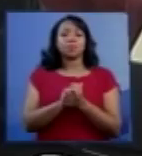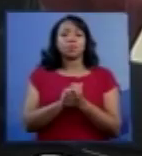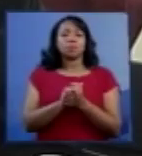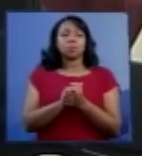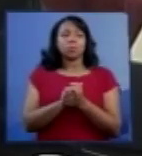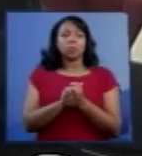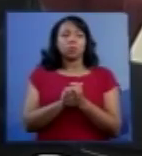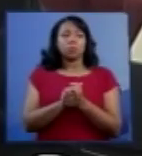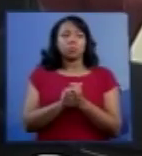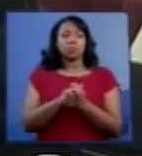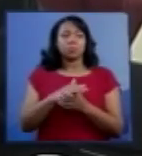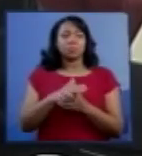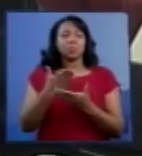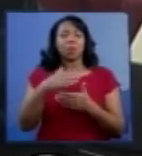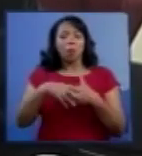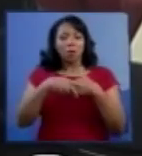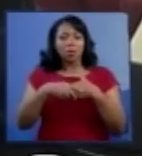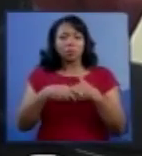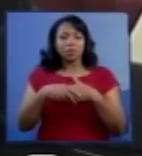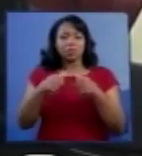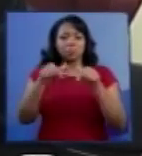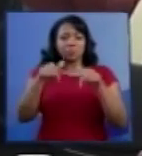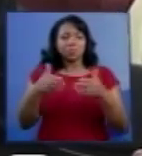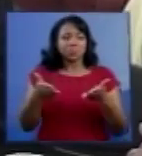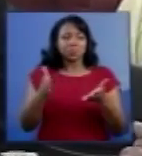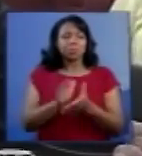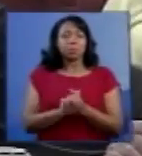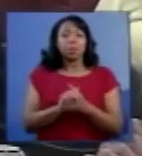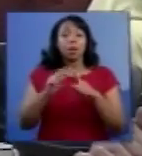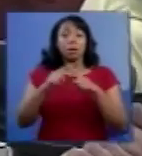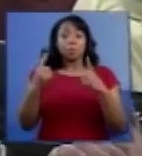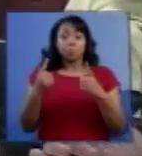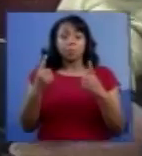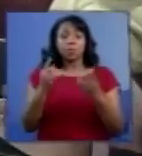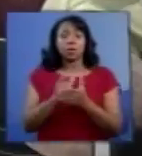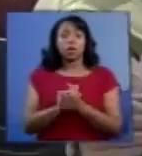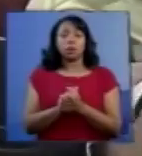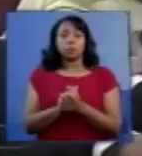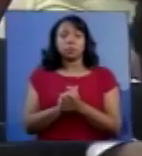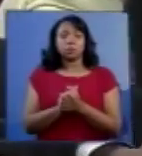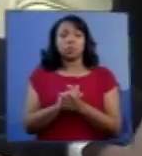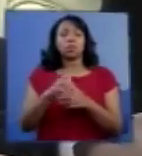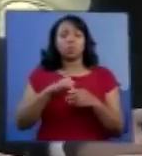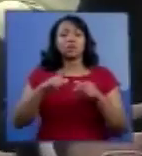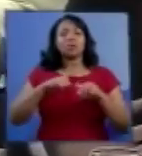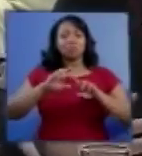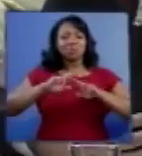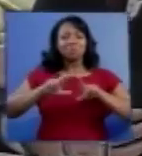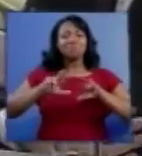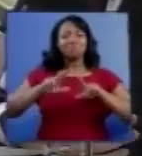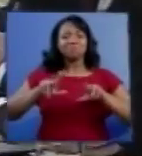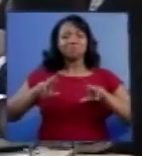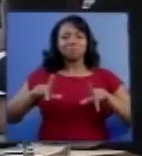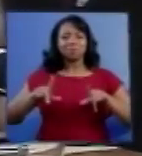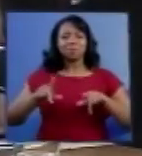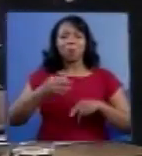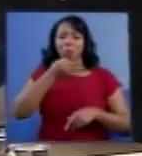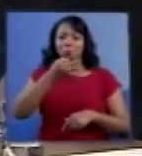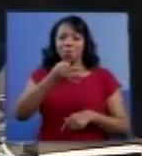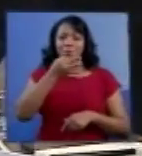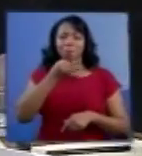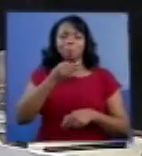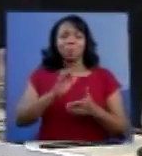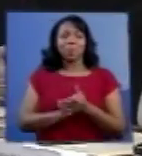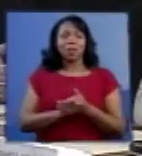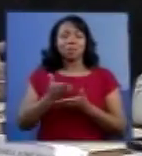É um prazer conhecer vocês mais de perto. Mas mantemos as nossas divergências. Em